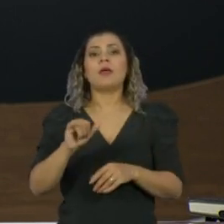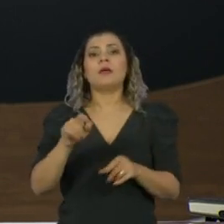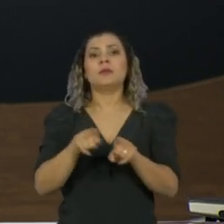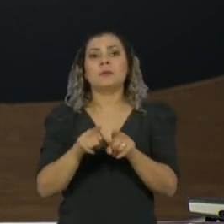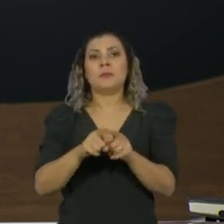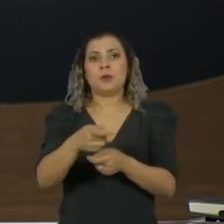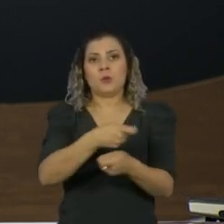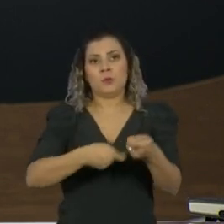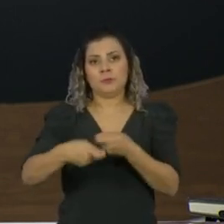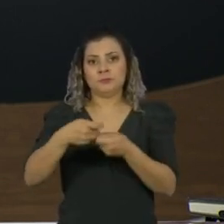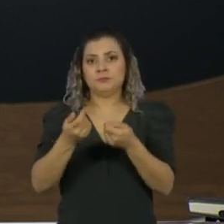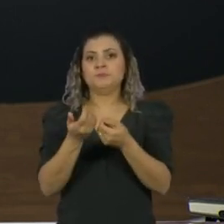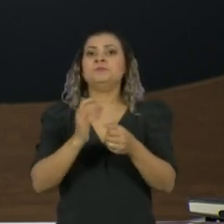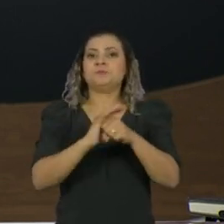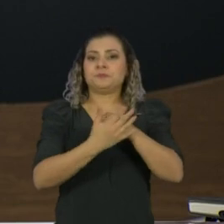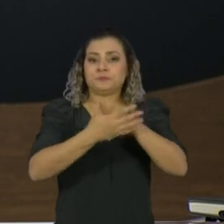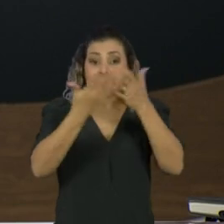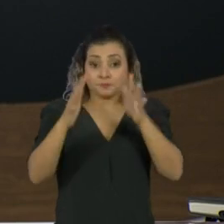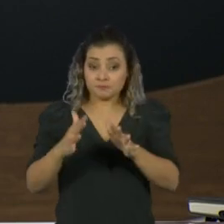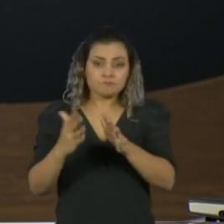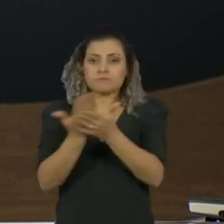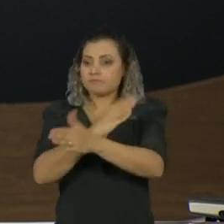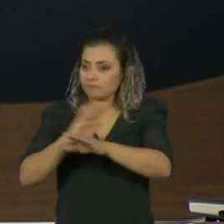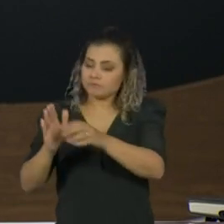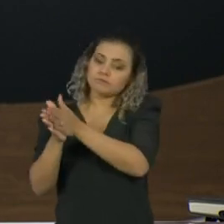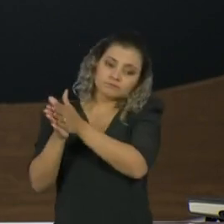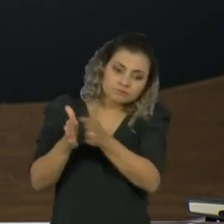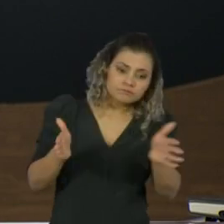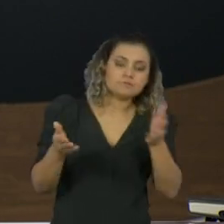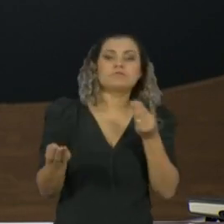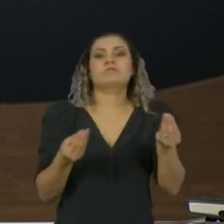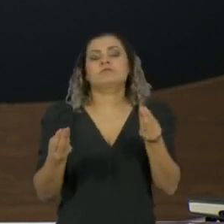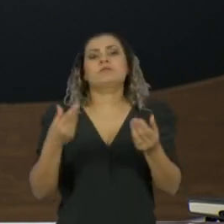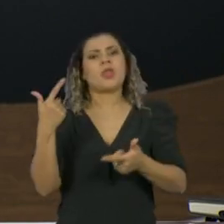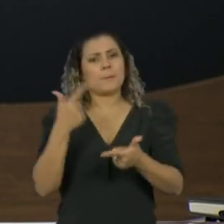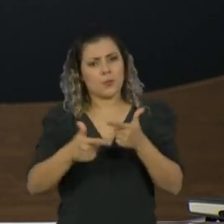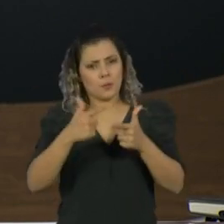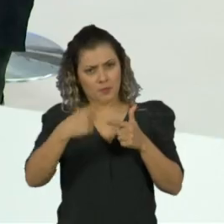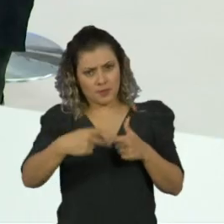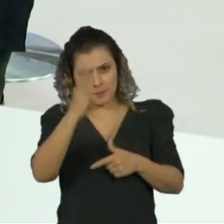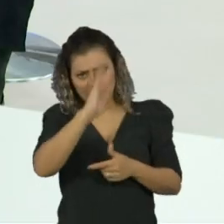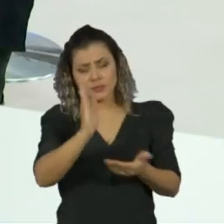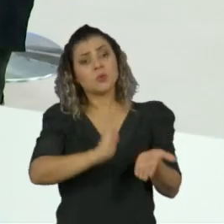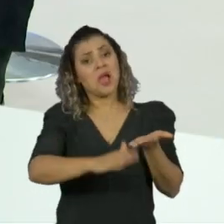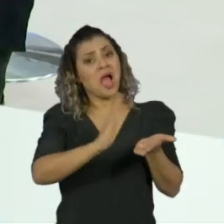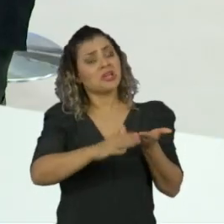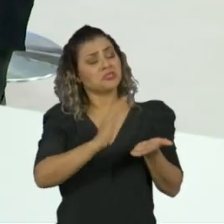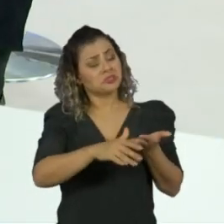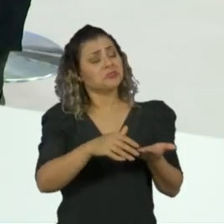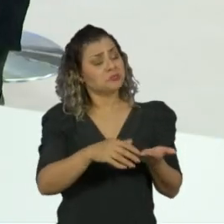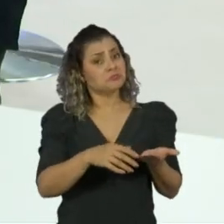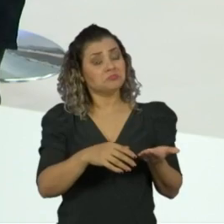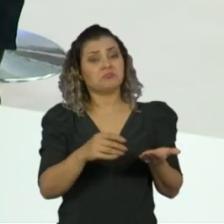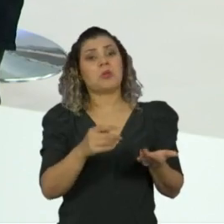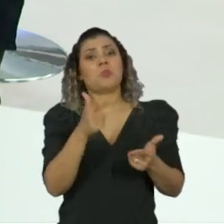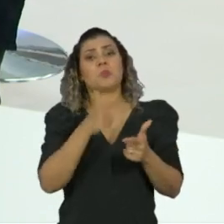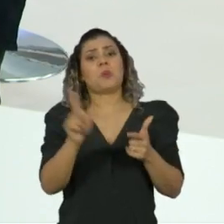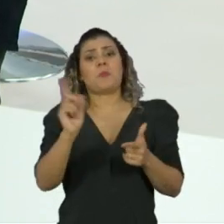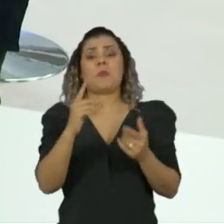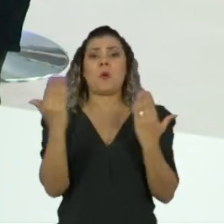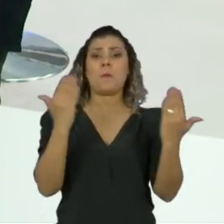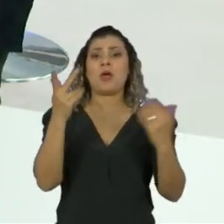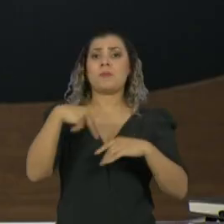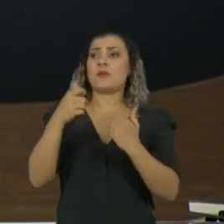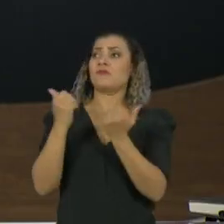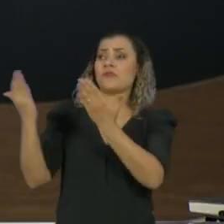pós-pandemia. E ele defende justamente isso, que o problema do Brasil não é gasto, o Brasil até gasta muito em relação a outros países,